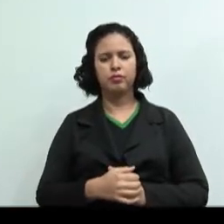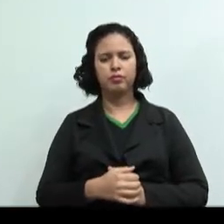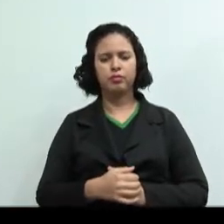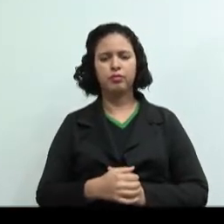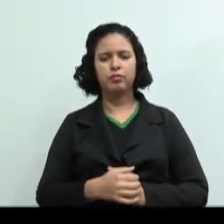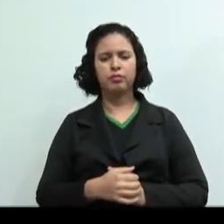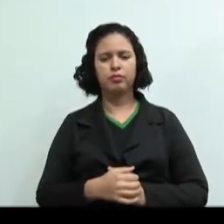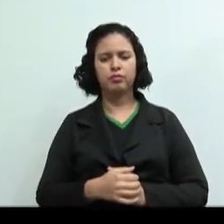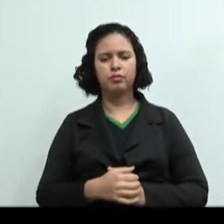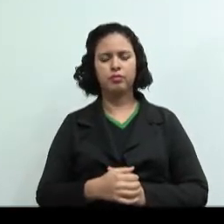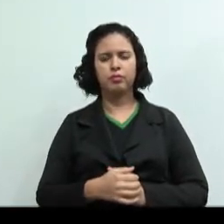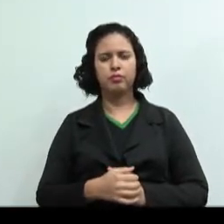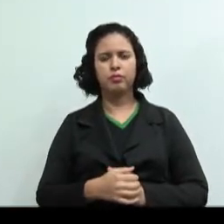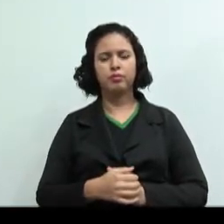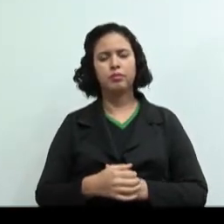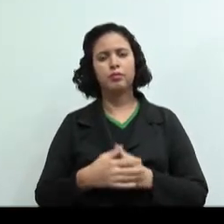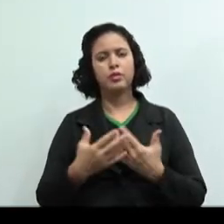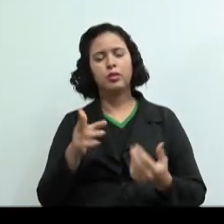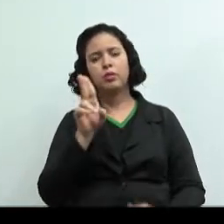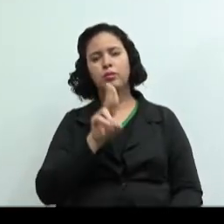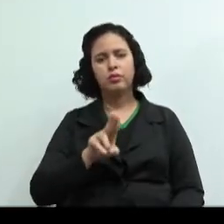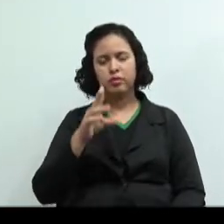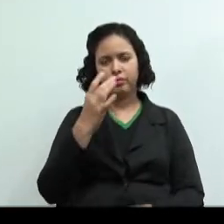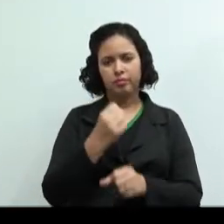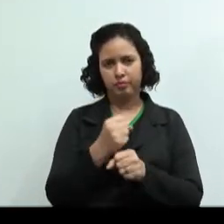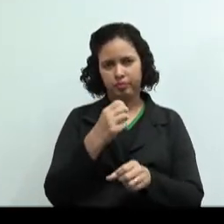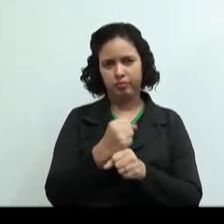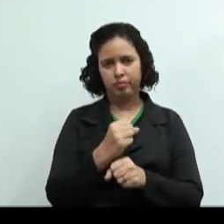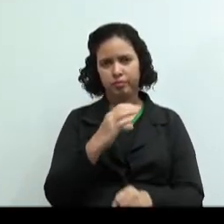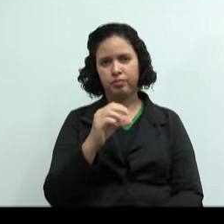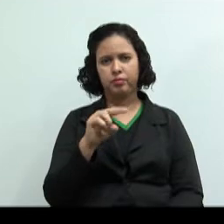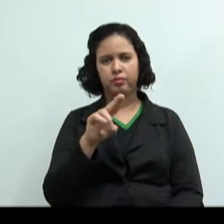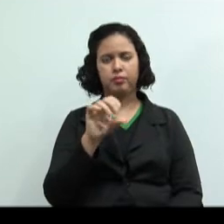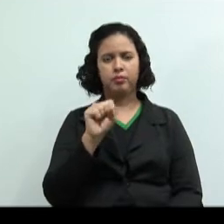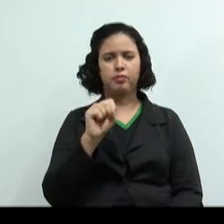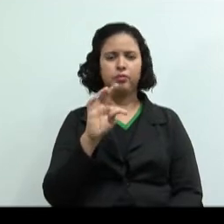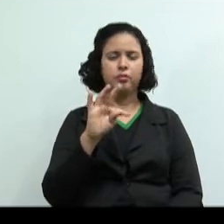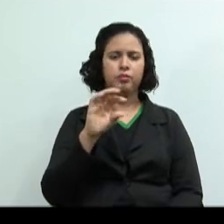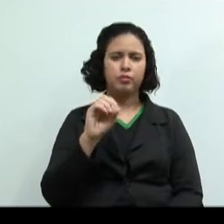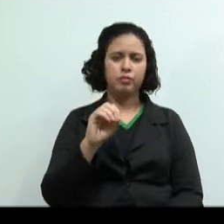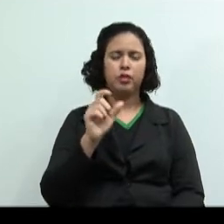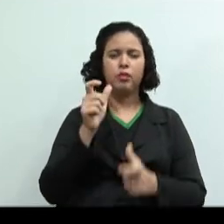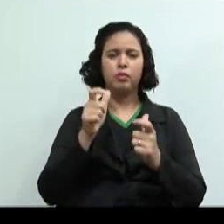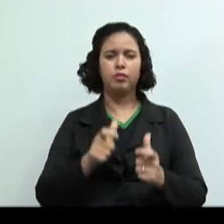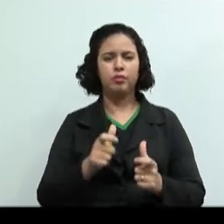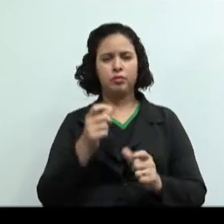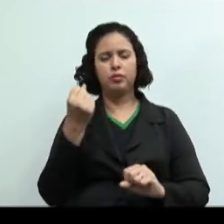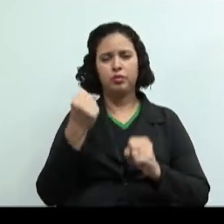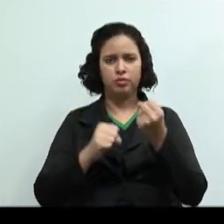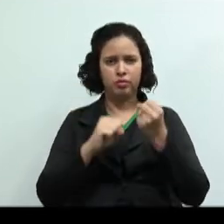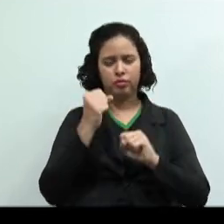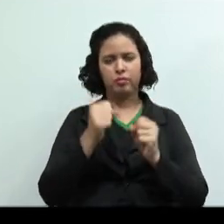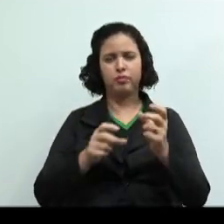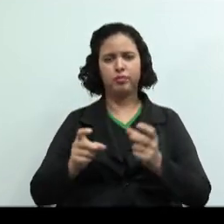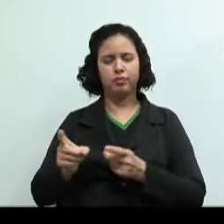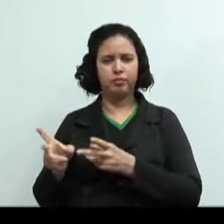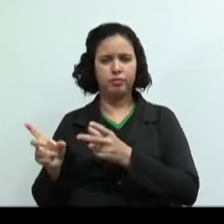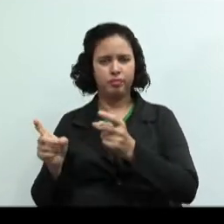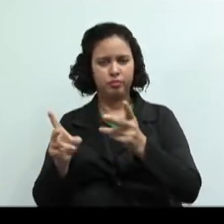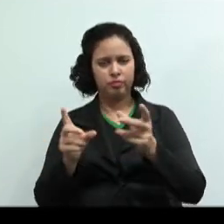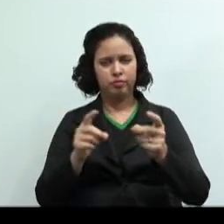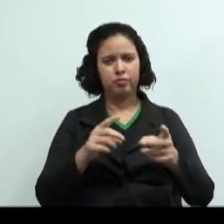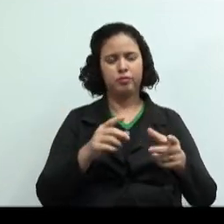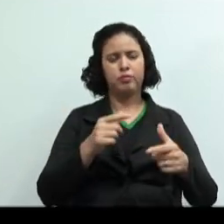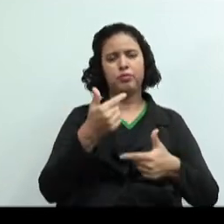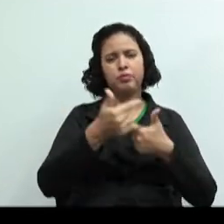Campos de aplicação da contabilidade de custos são indústrias, comércios, prestadores de